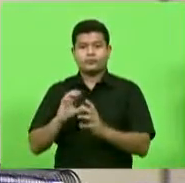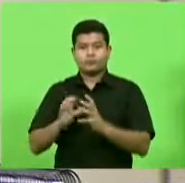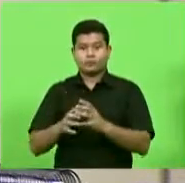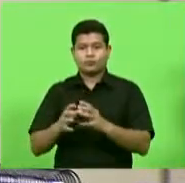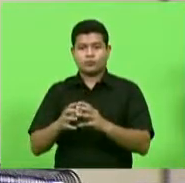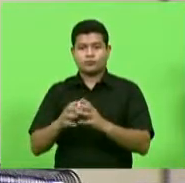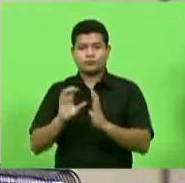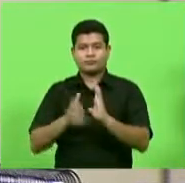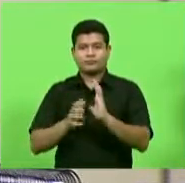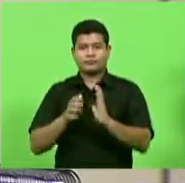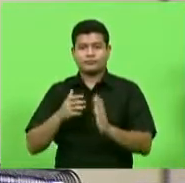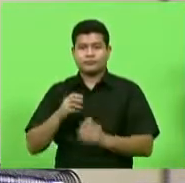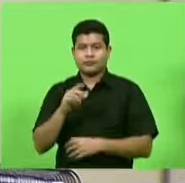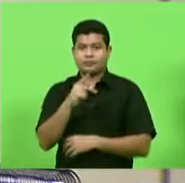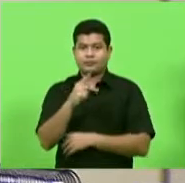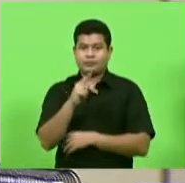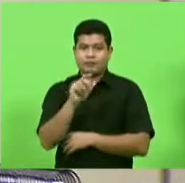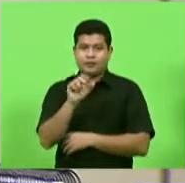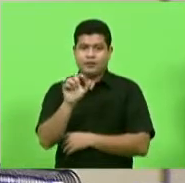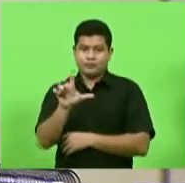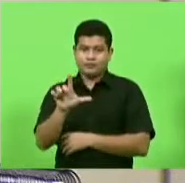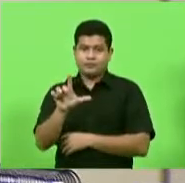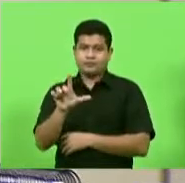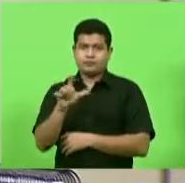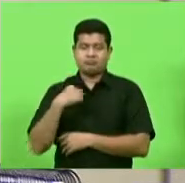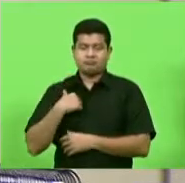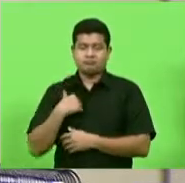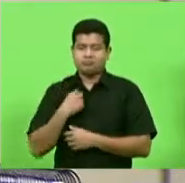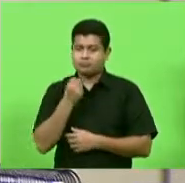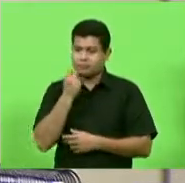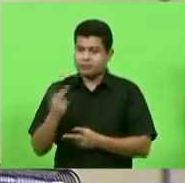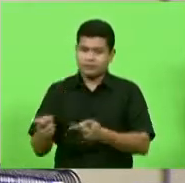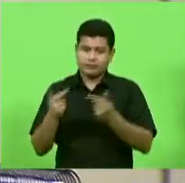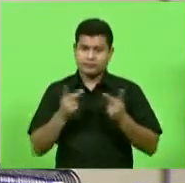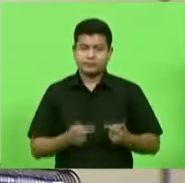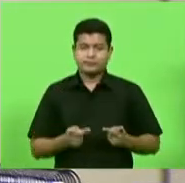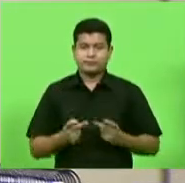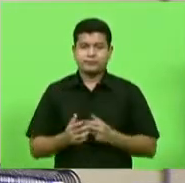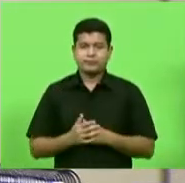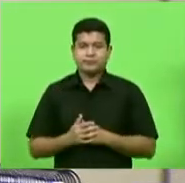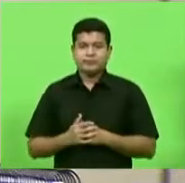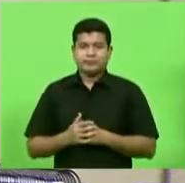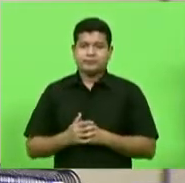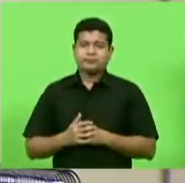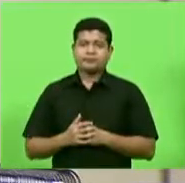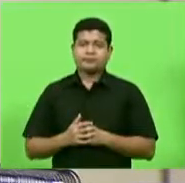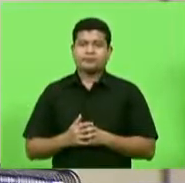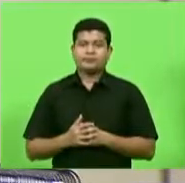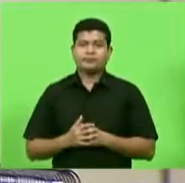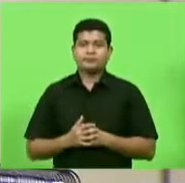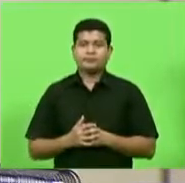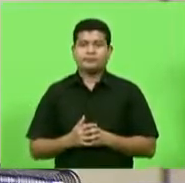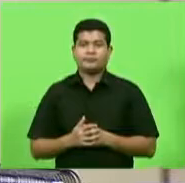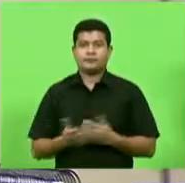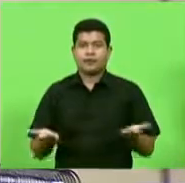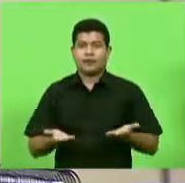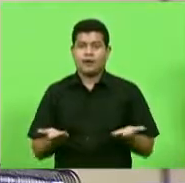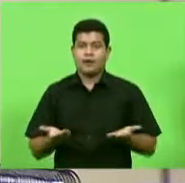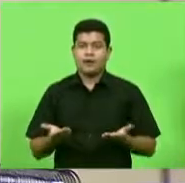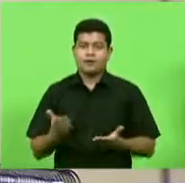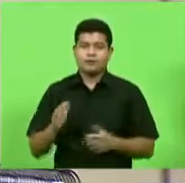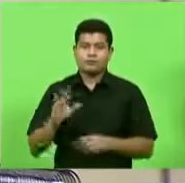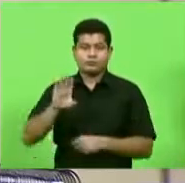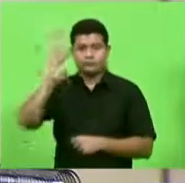Partido Liberal na cidade de Palmitos. Seja bem-vinda aí. E está em casa aí, Ana. Sargento